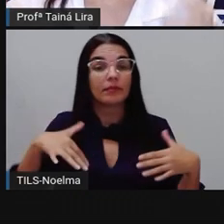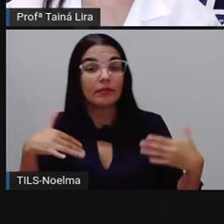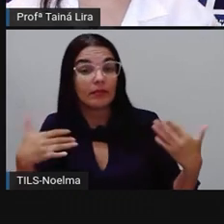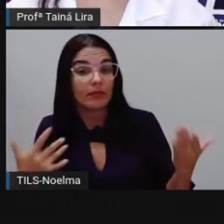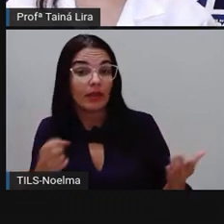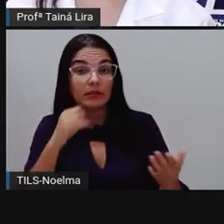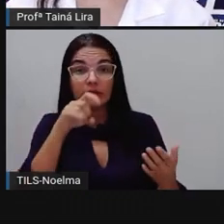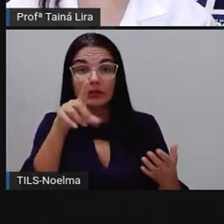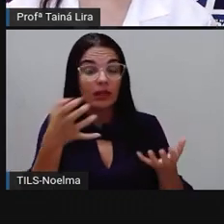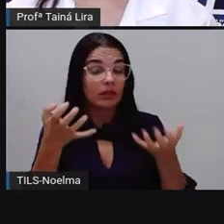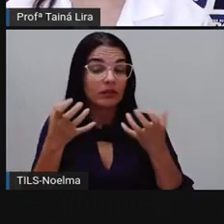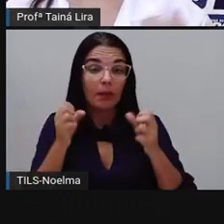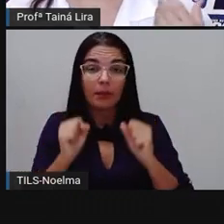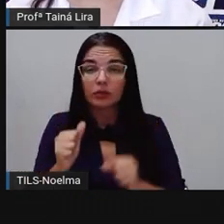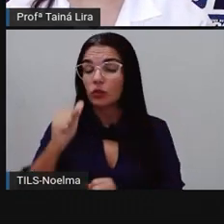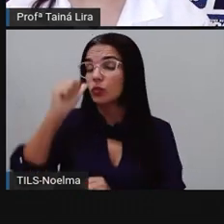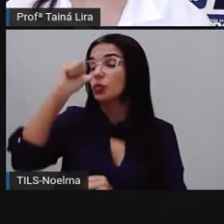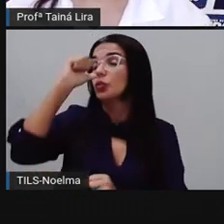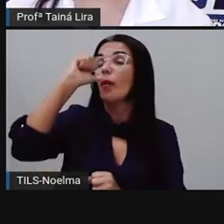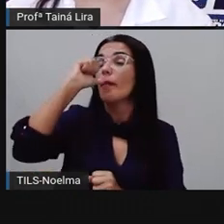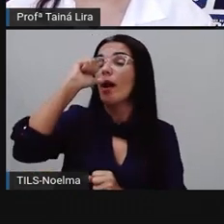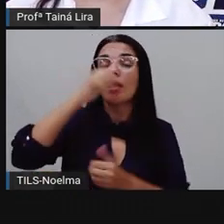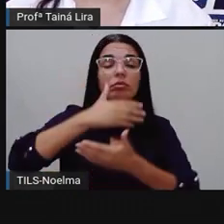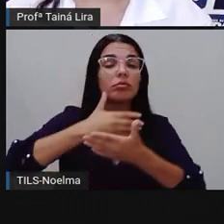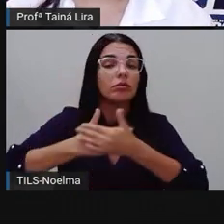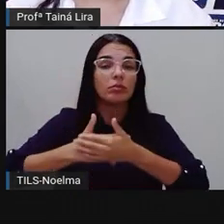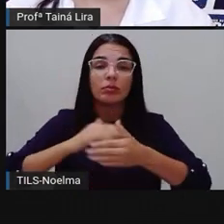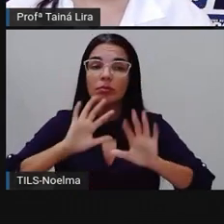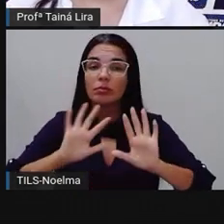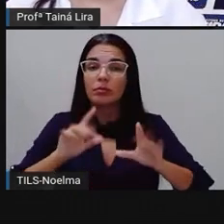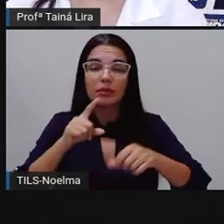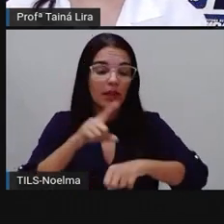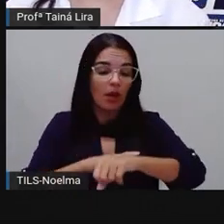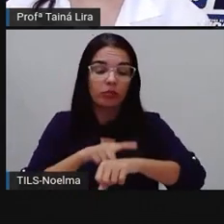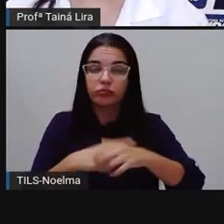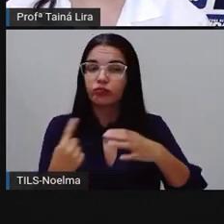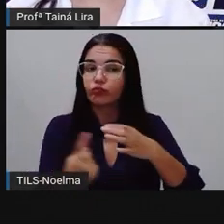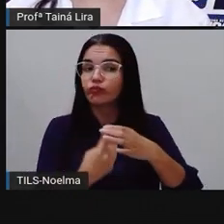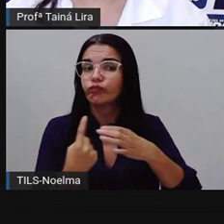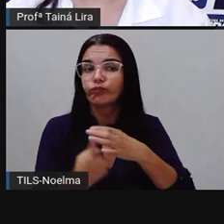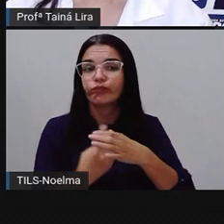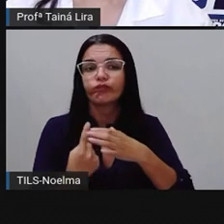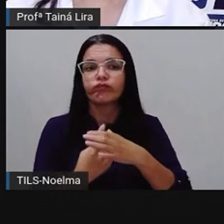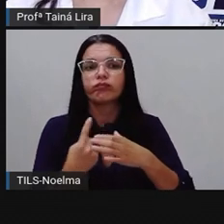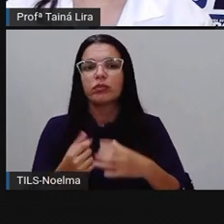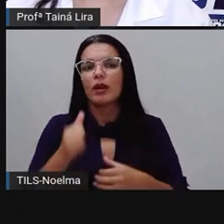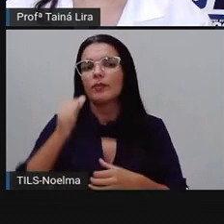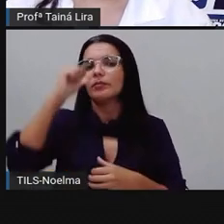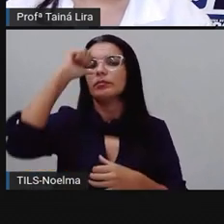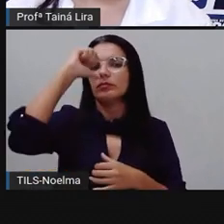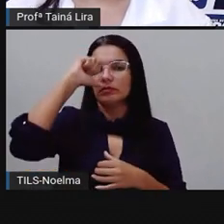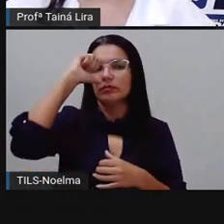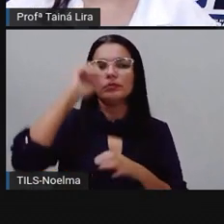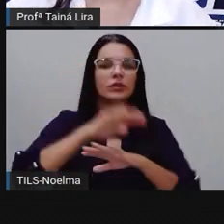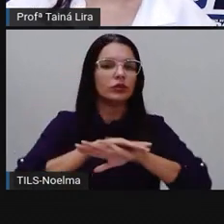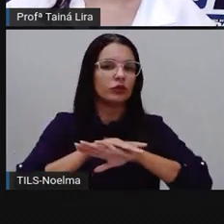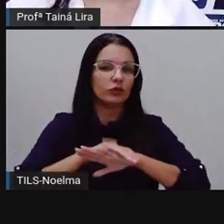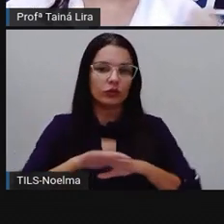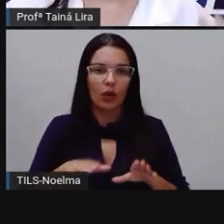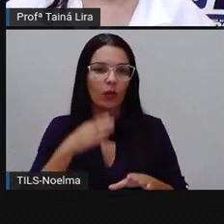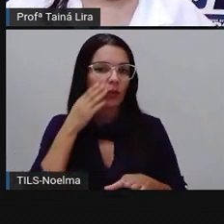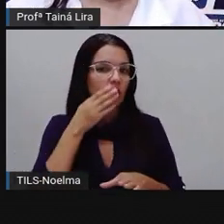se você quiser, você pode tomar o suco também do jeito que está aqui, sem nada. só mesmo com o doce aí das